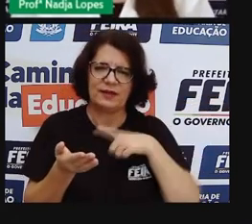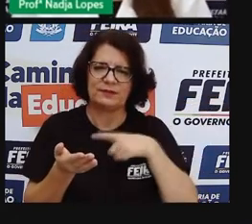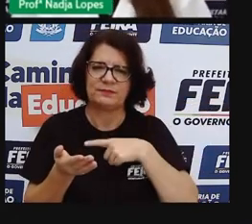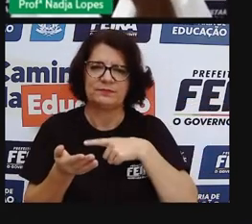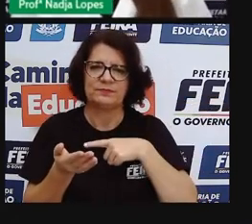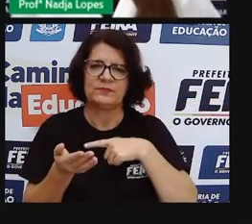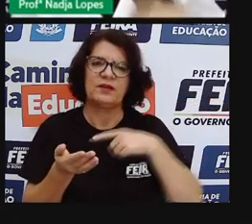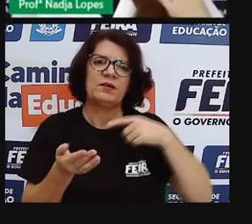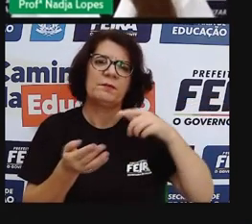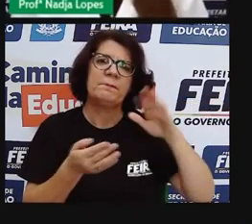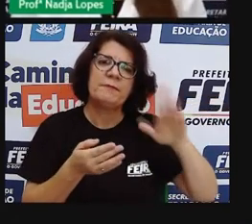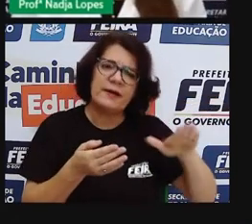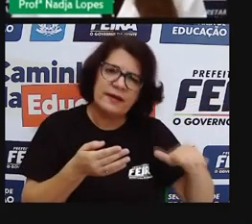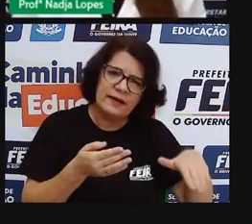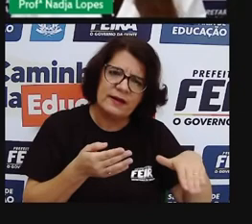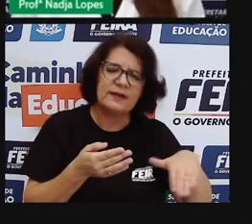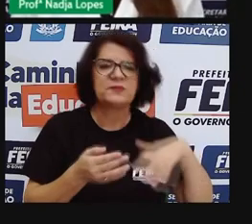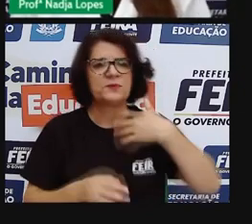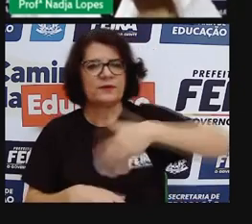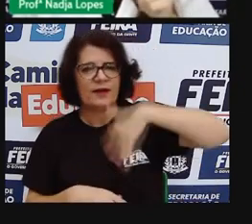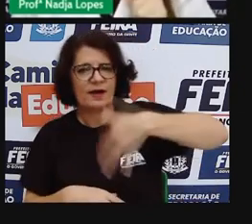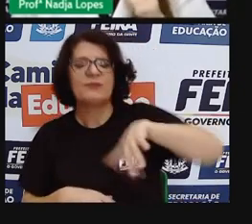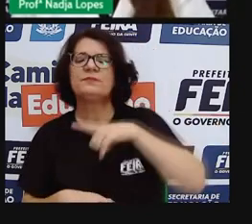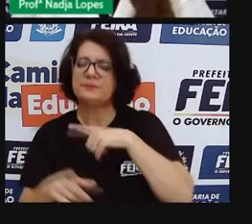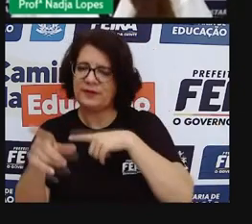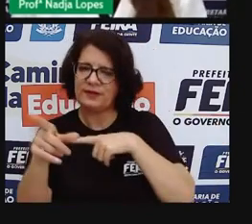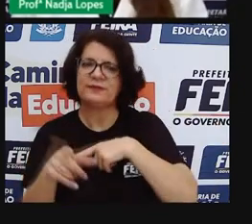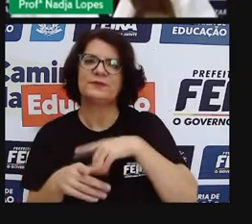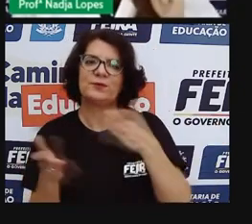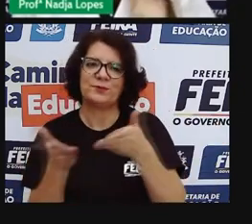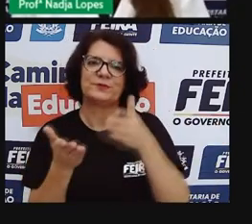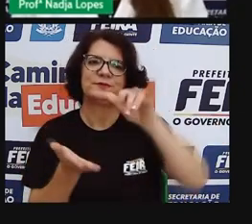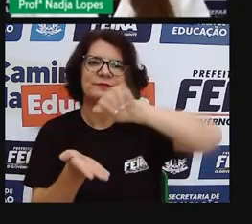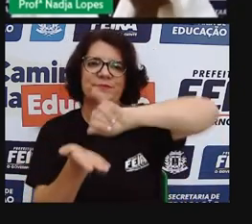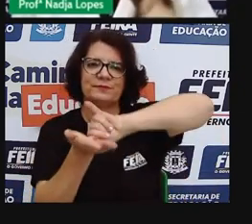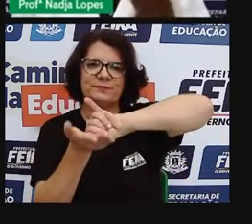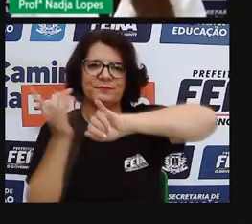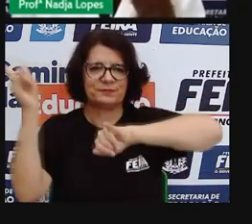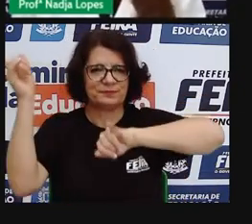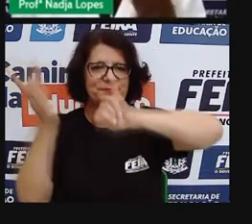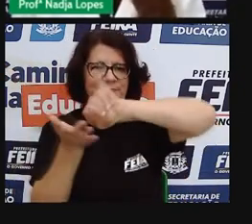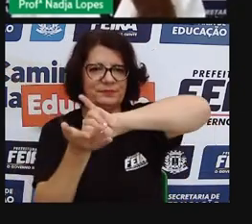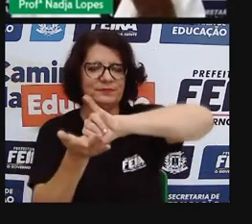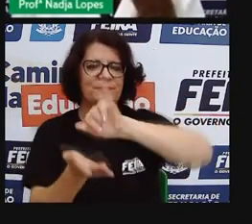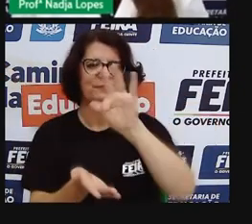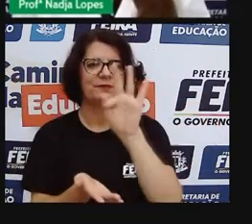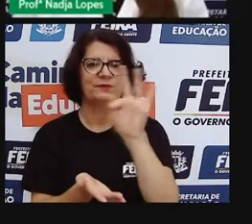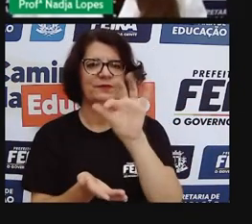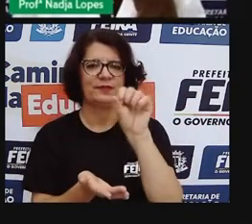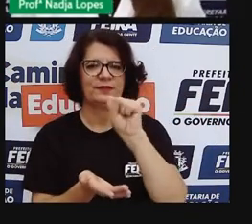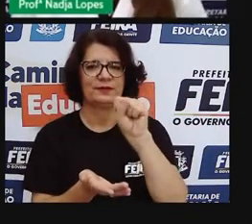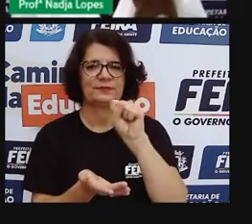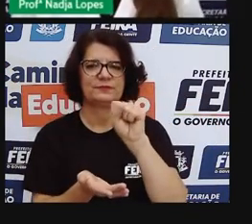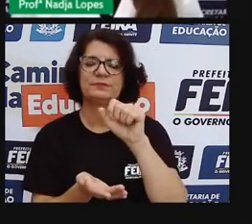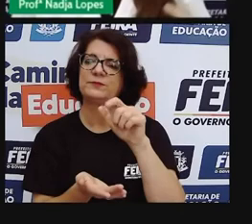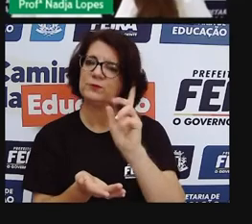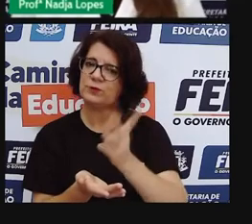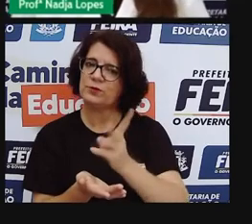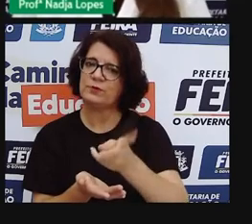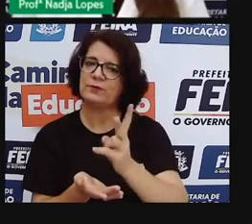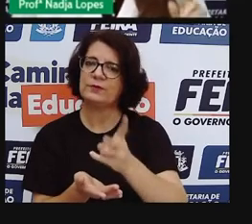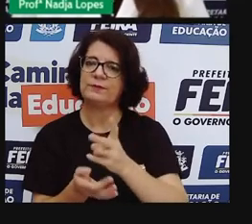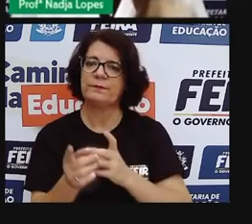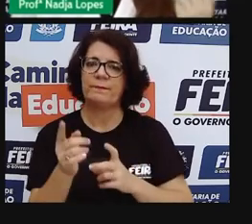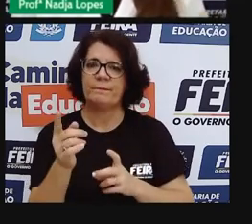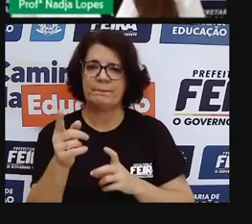mais caro, um preço mais elevado. Então, as salas Barbosa, ainda continua tendo esse comércio, mas não